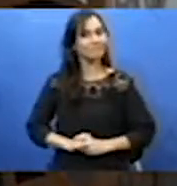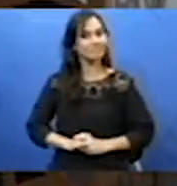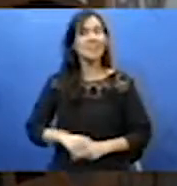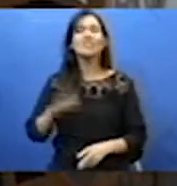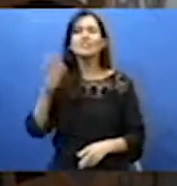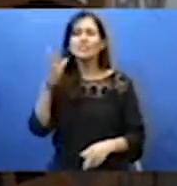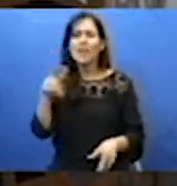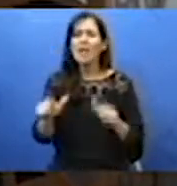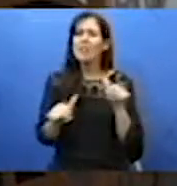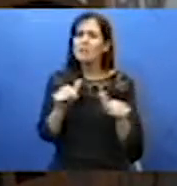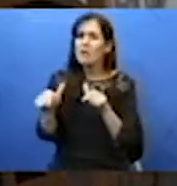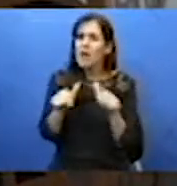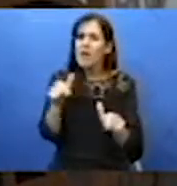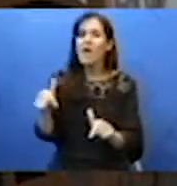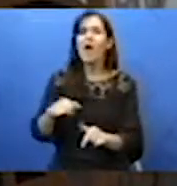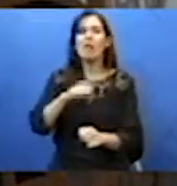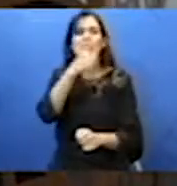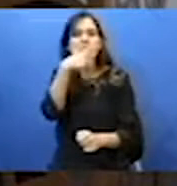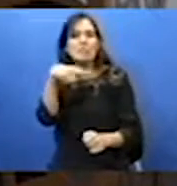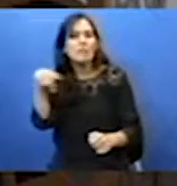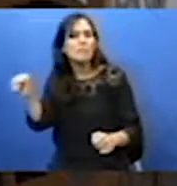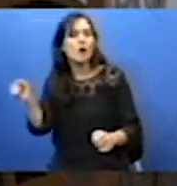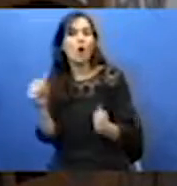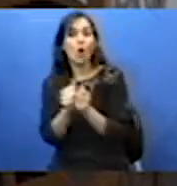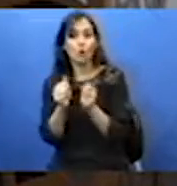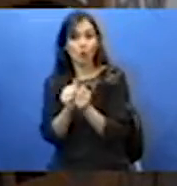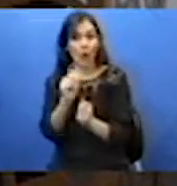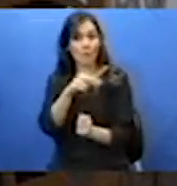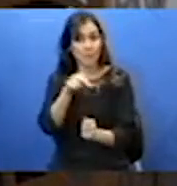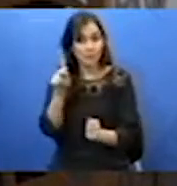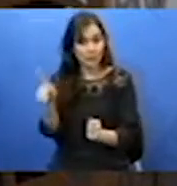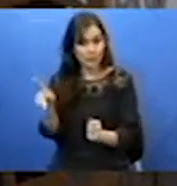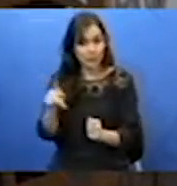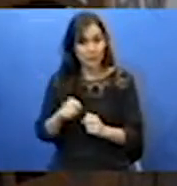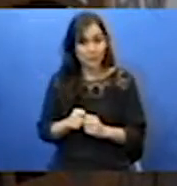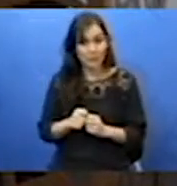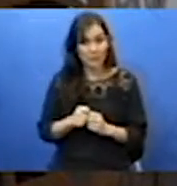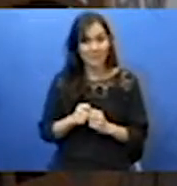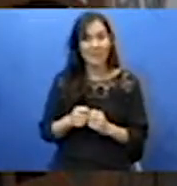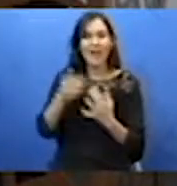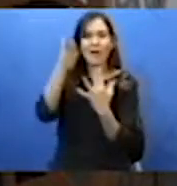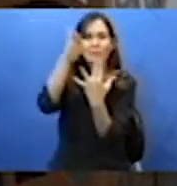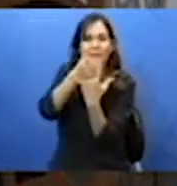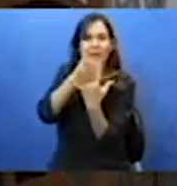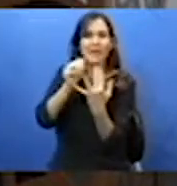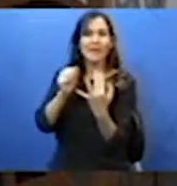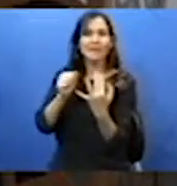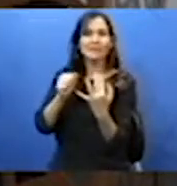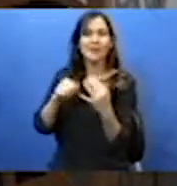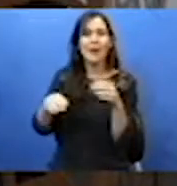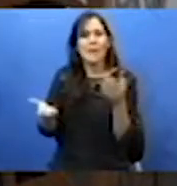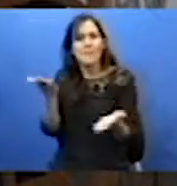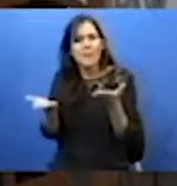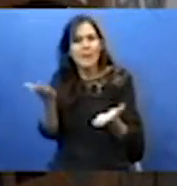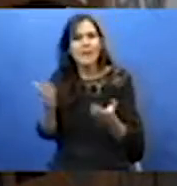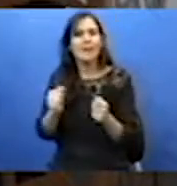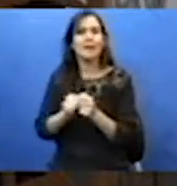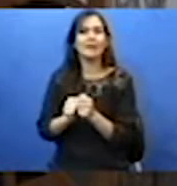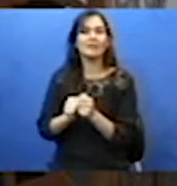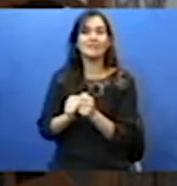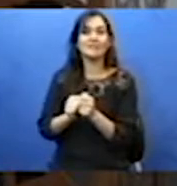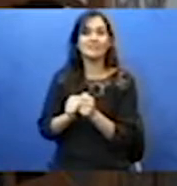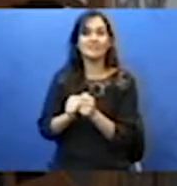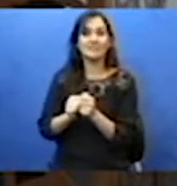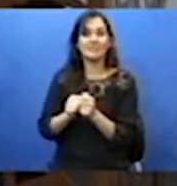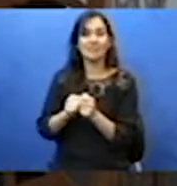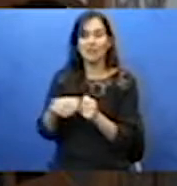trabalhado com vocês durante a semana, né? Que é a média, moda e mediana, tá bom? Vamos lá relembrar